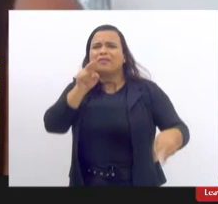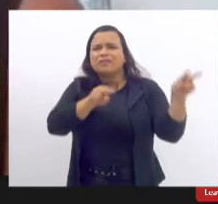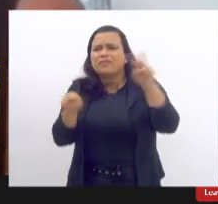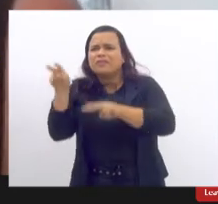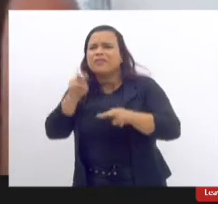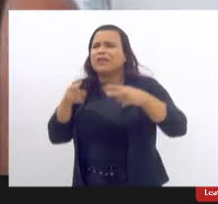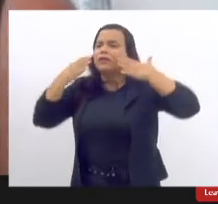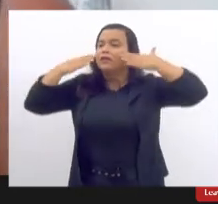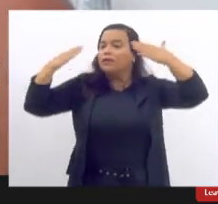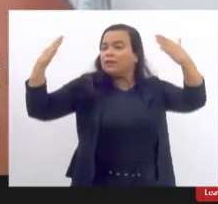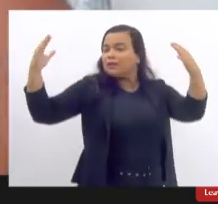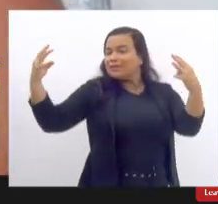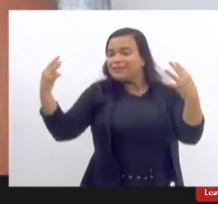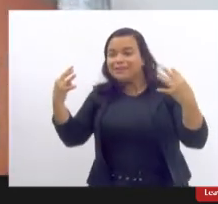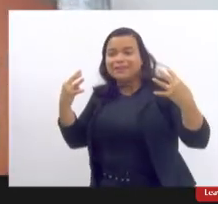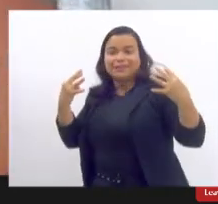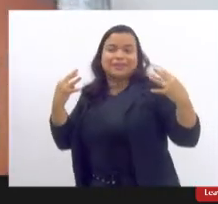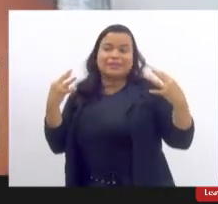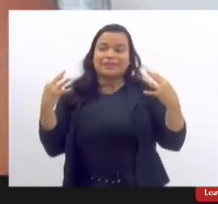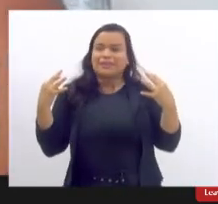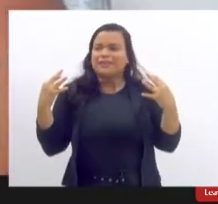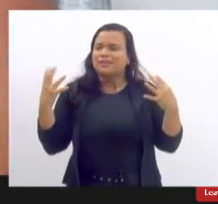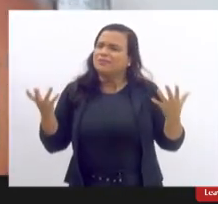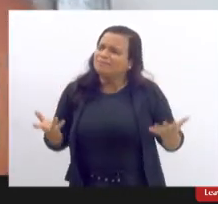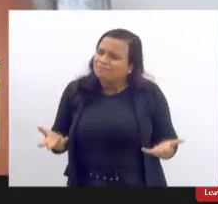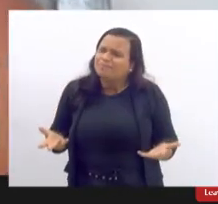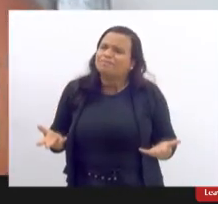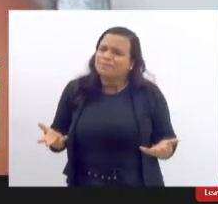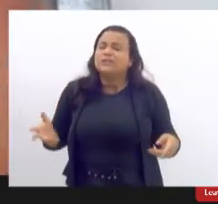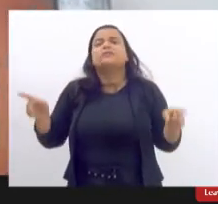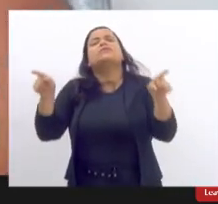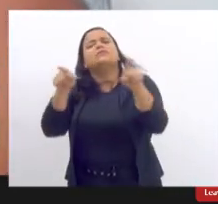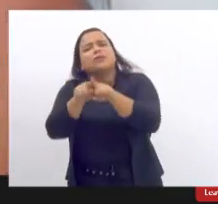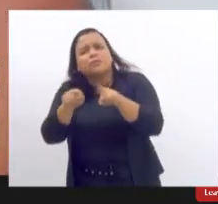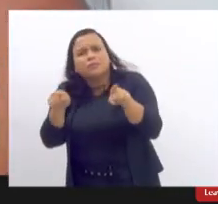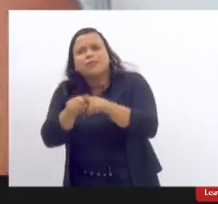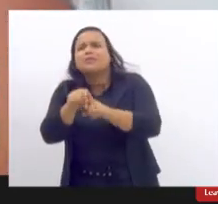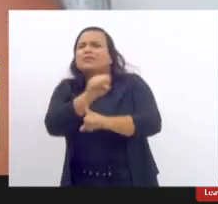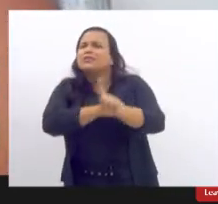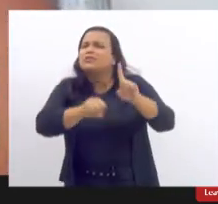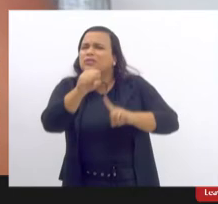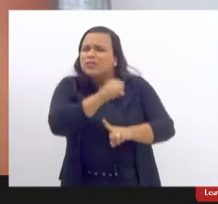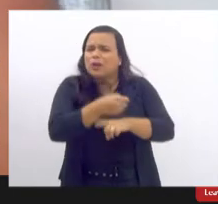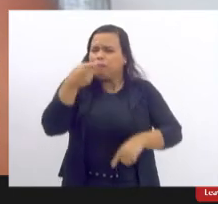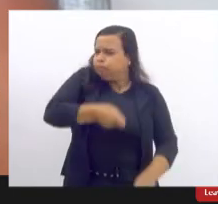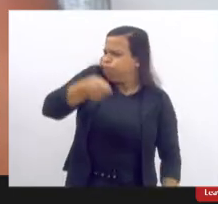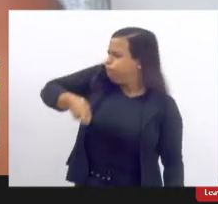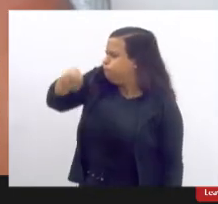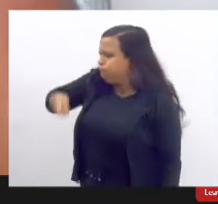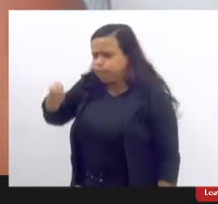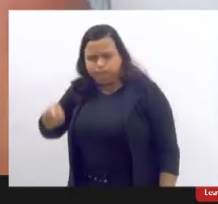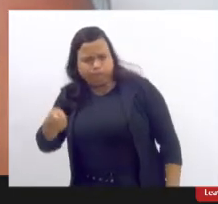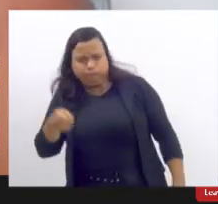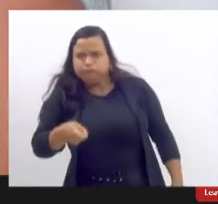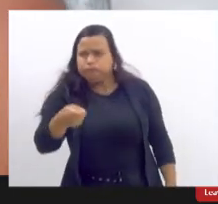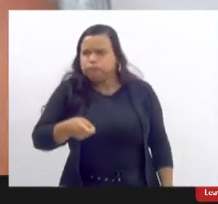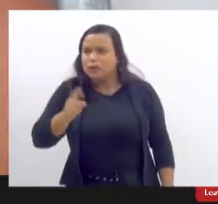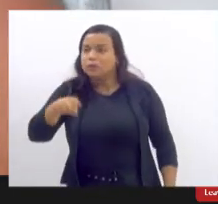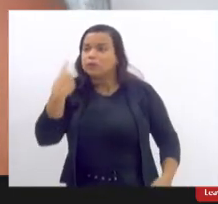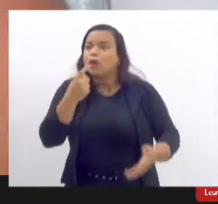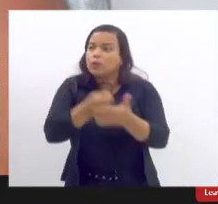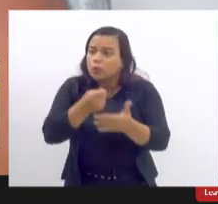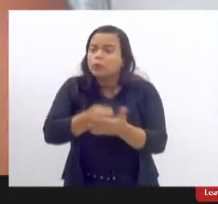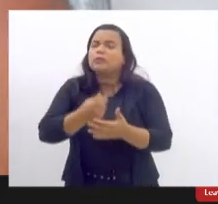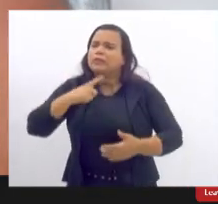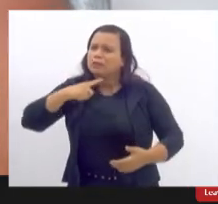aparecer e também é de uma sociedade patriarcal que hoje a nossa luta e vai